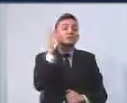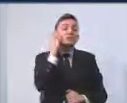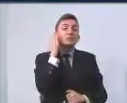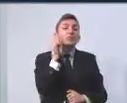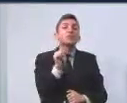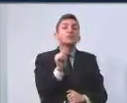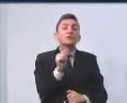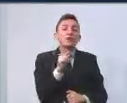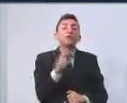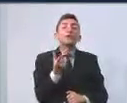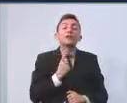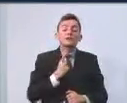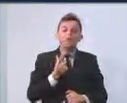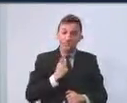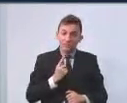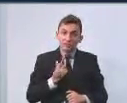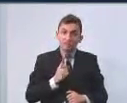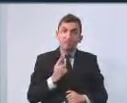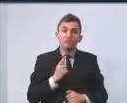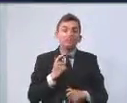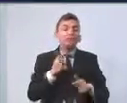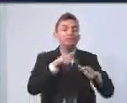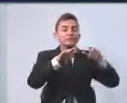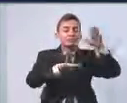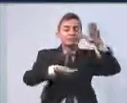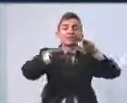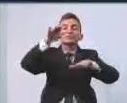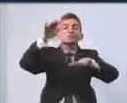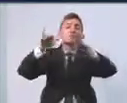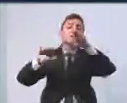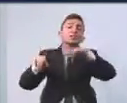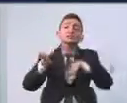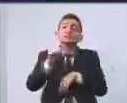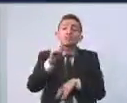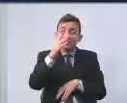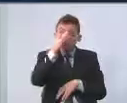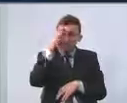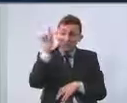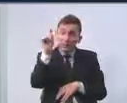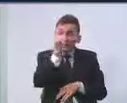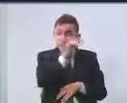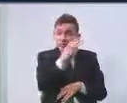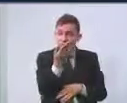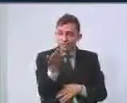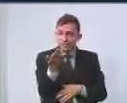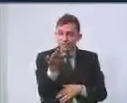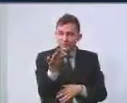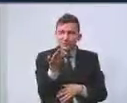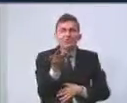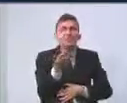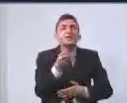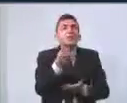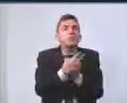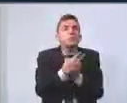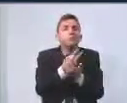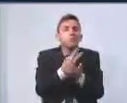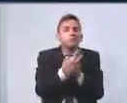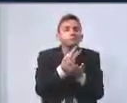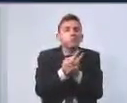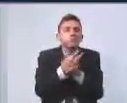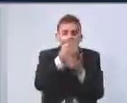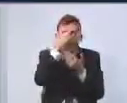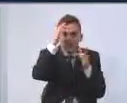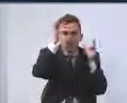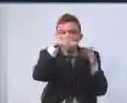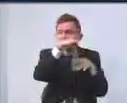existe uma sazonalidade também das pessoas. Não são necessariamente o mesmo tempo todas as